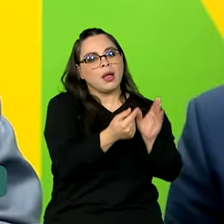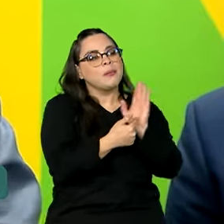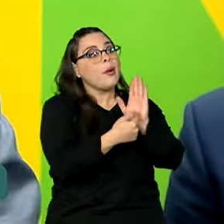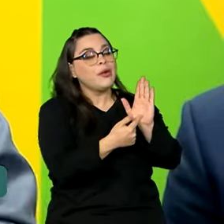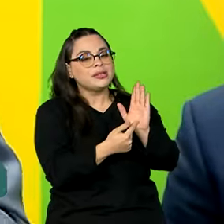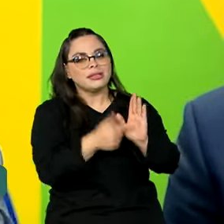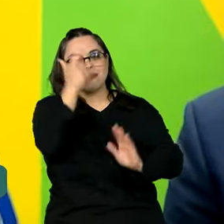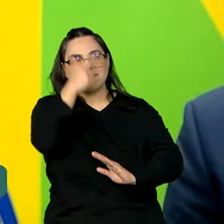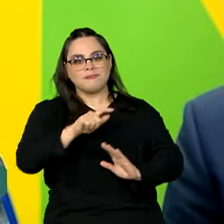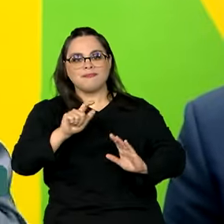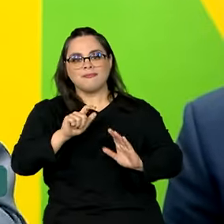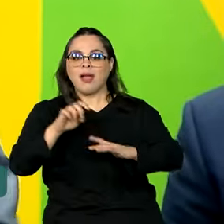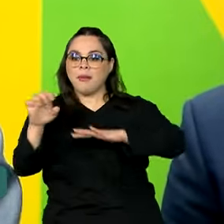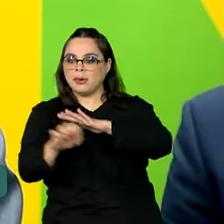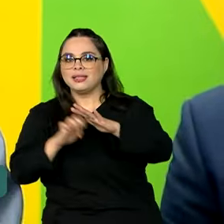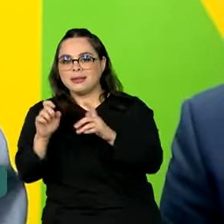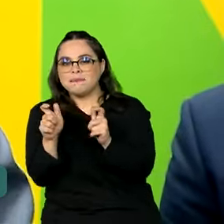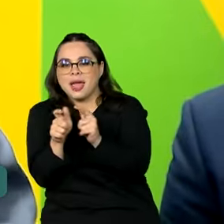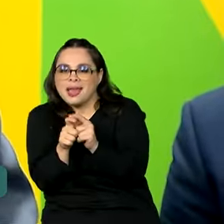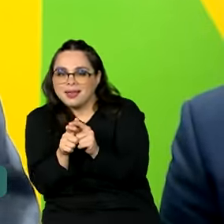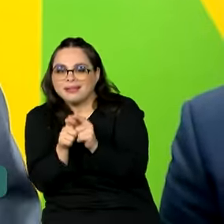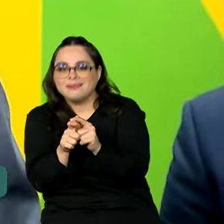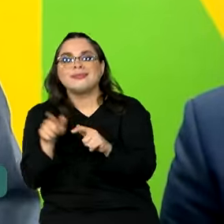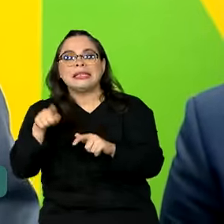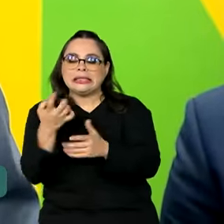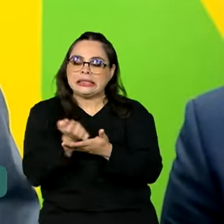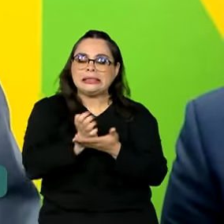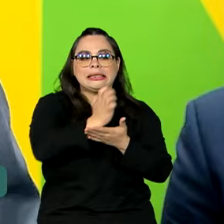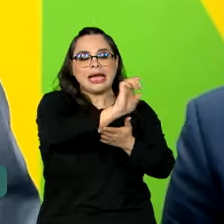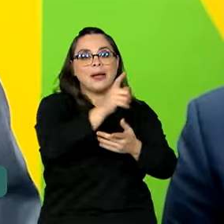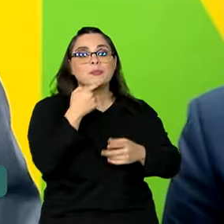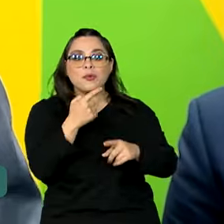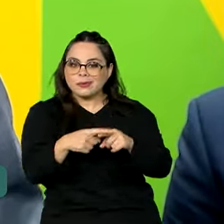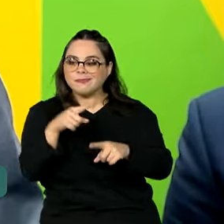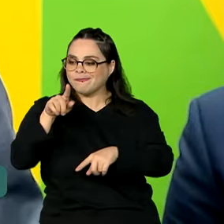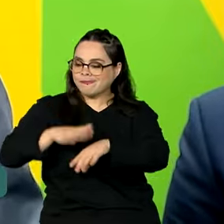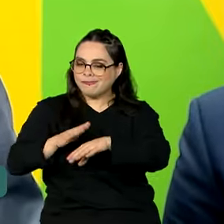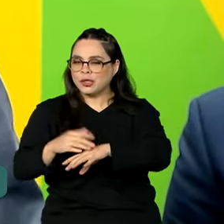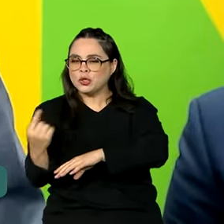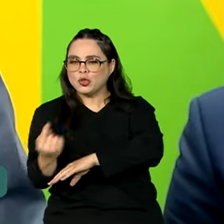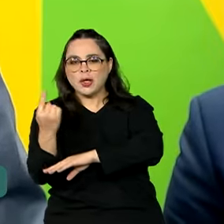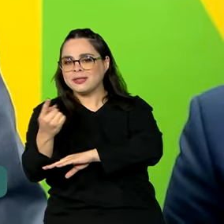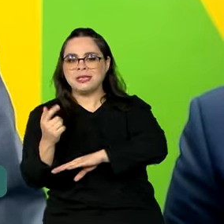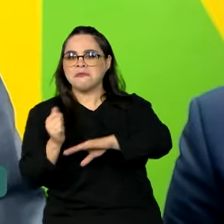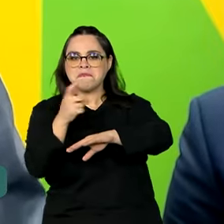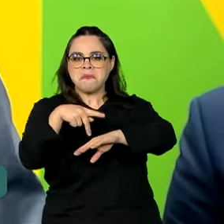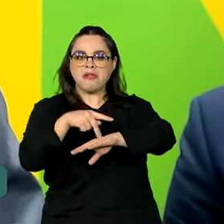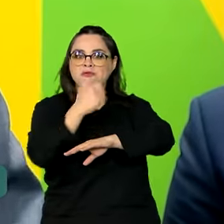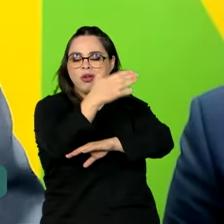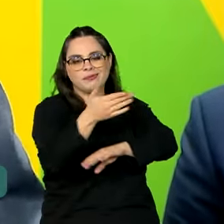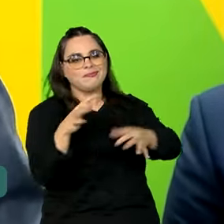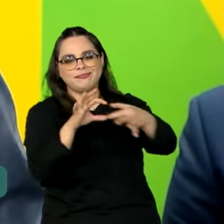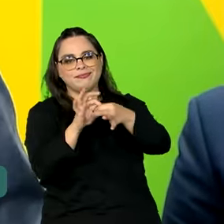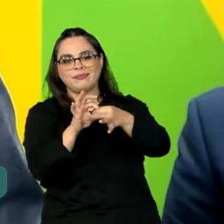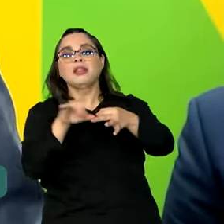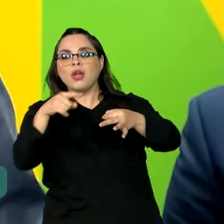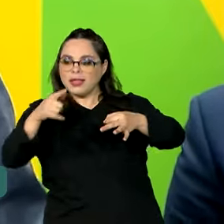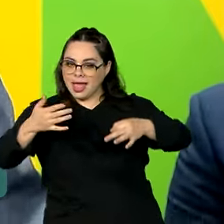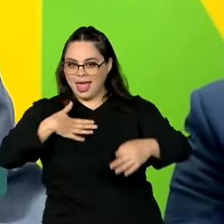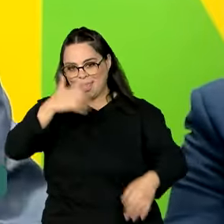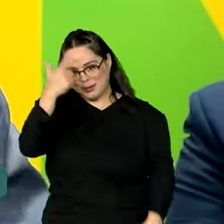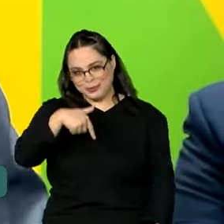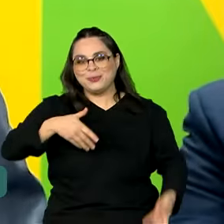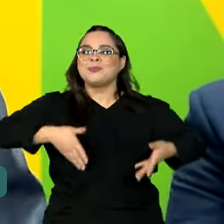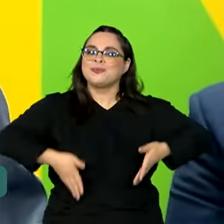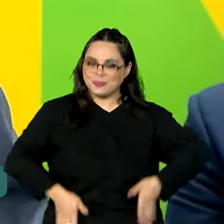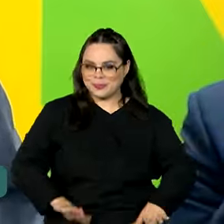pequenos exportadores, que de outra feita, de outra maneira, não teriam condições de ir ao mercado internacional. E eu que venho do interior,